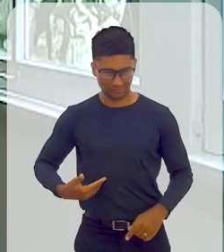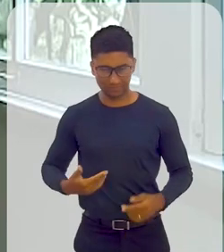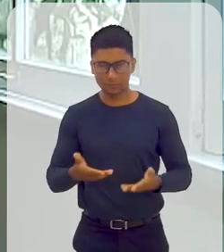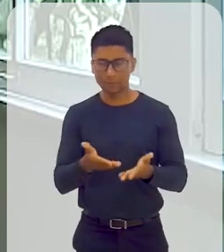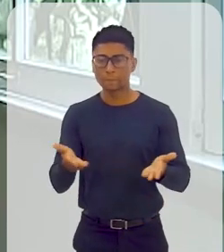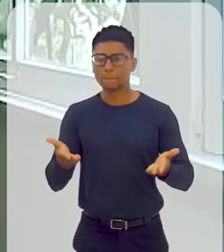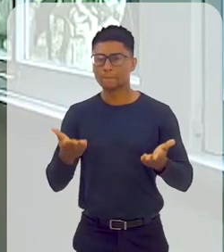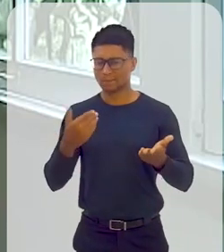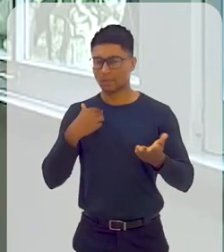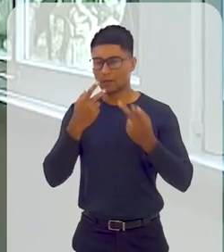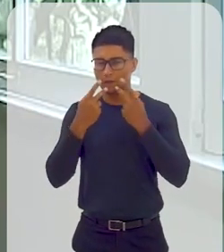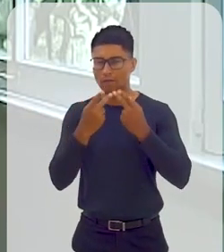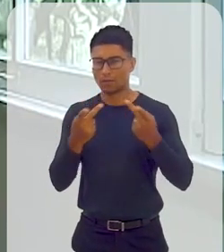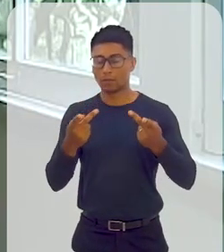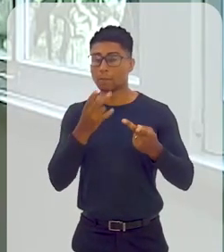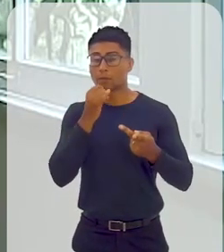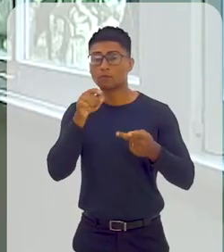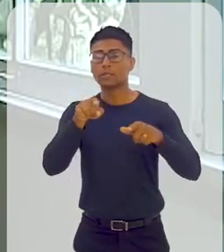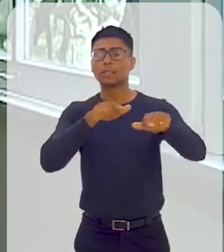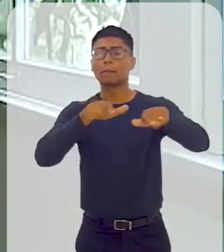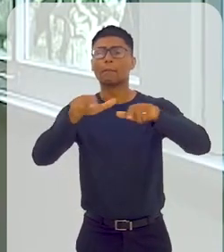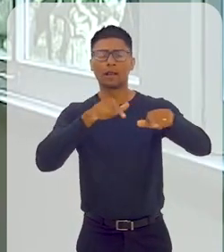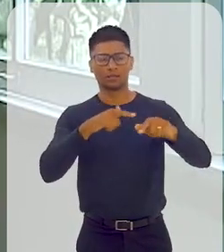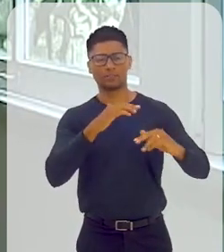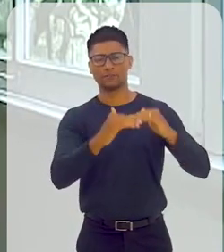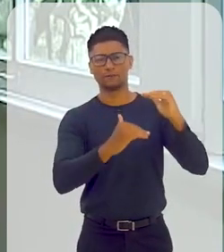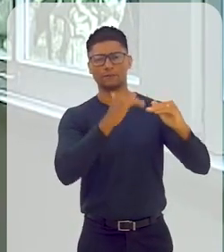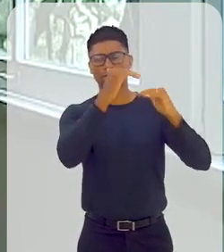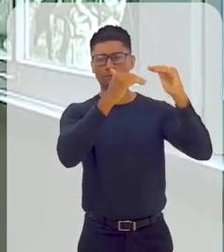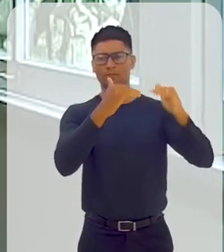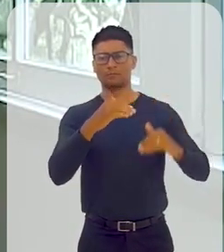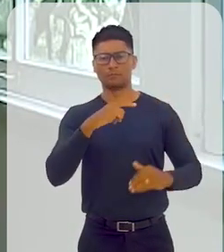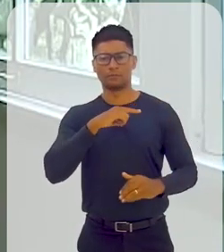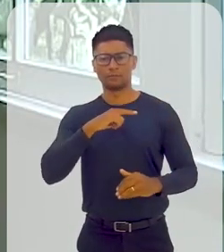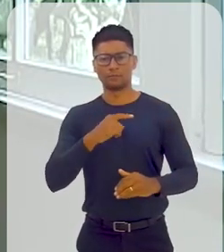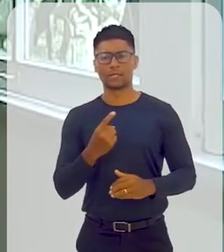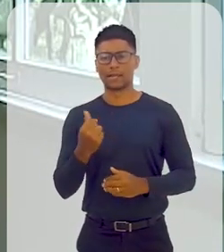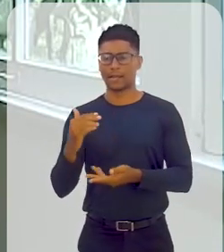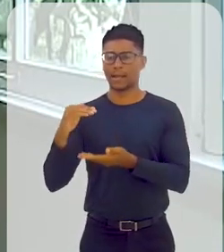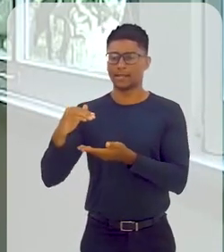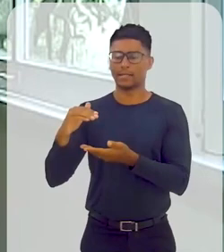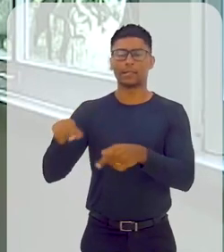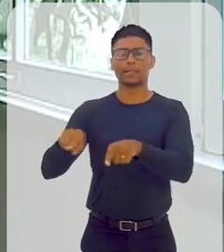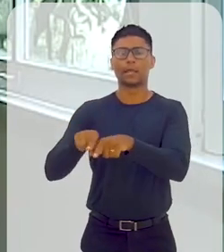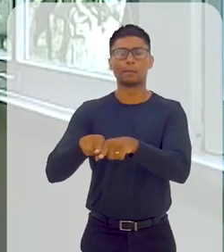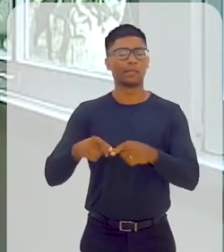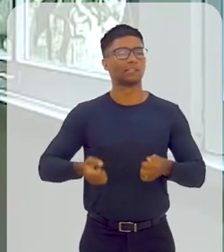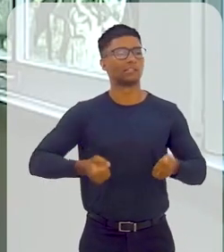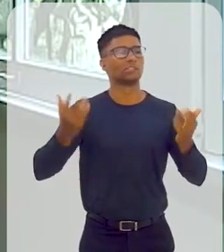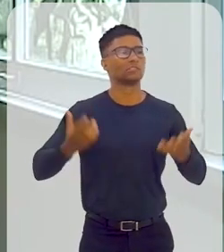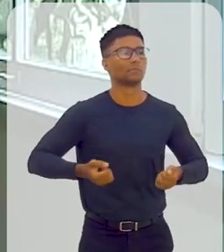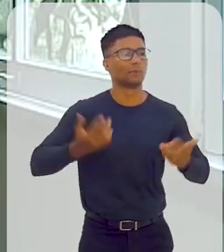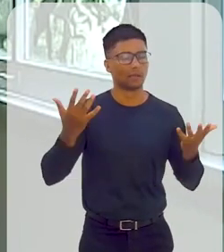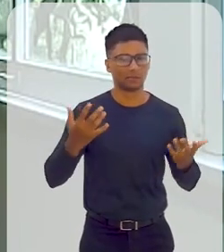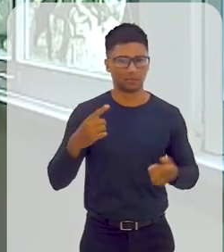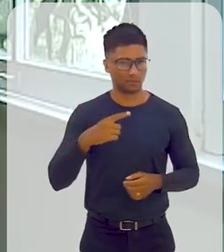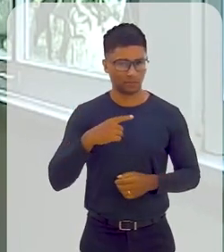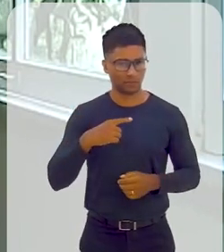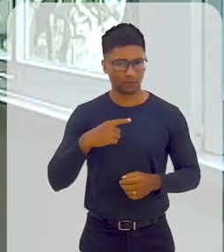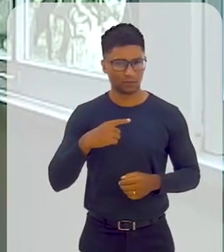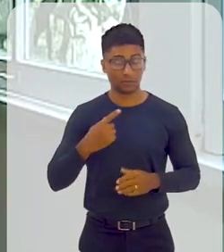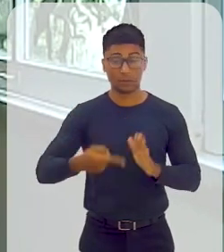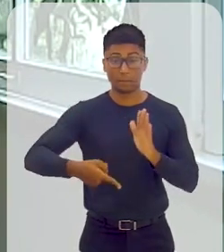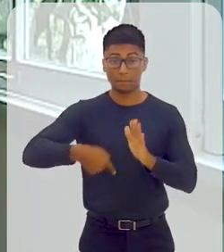você tem a despesa de um Estado. A primeira coisa que se faz, como se fosse uma dona de casa, é cortar nas despesas.